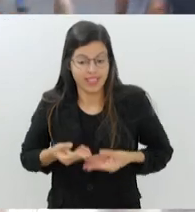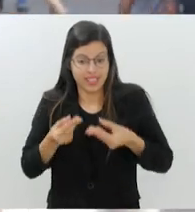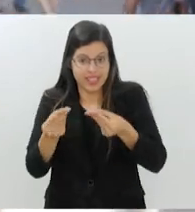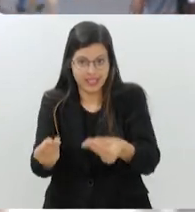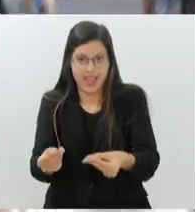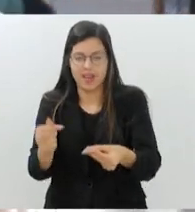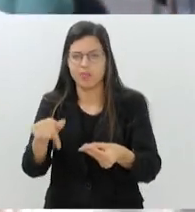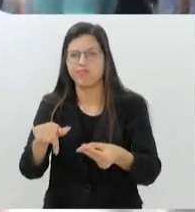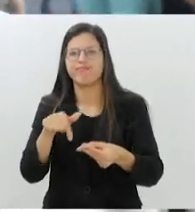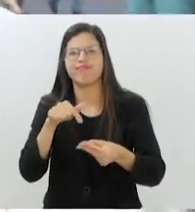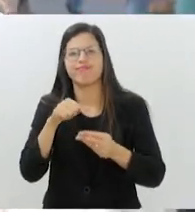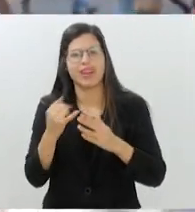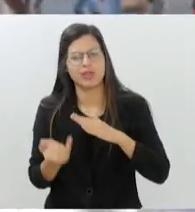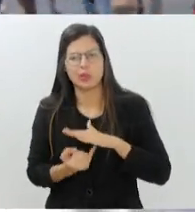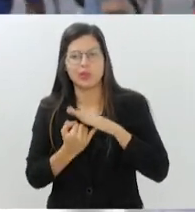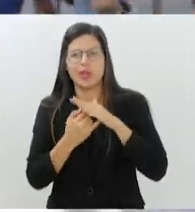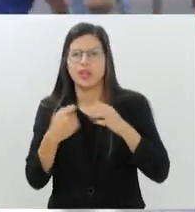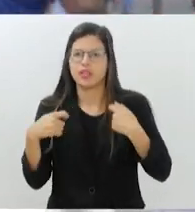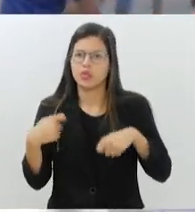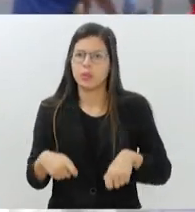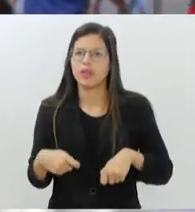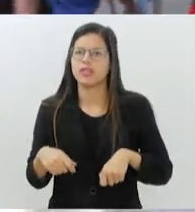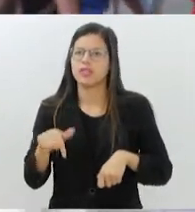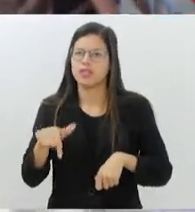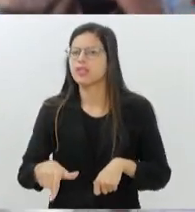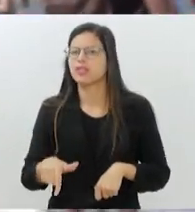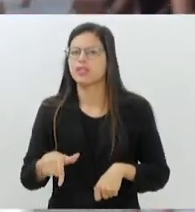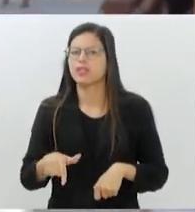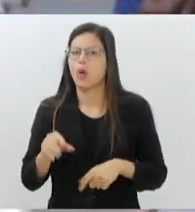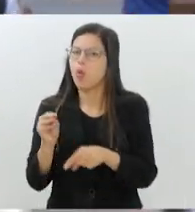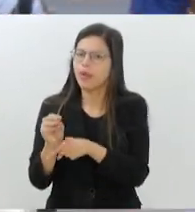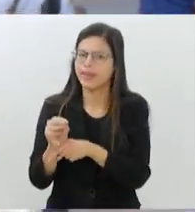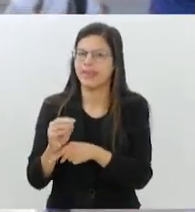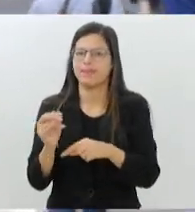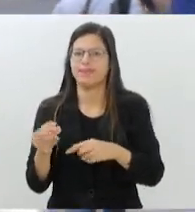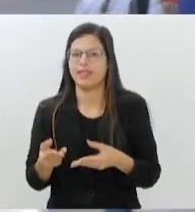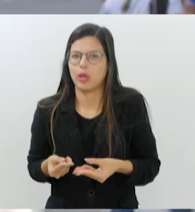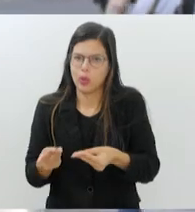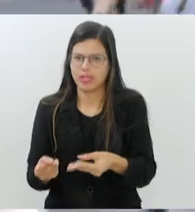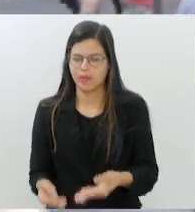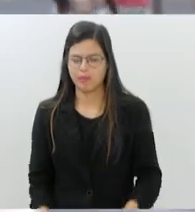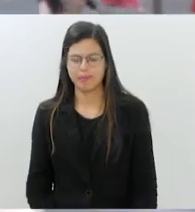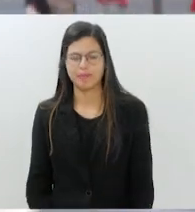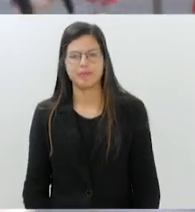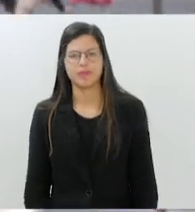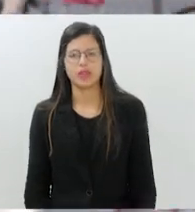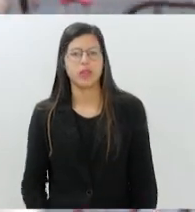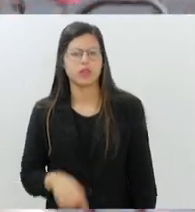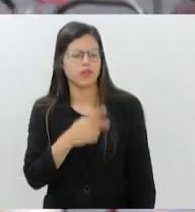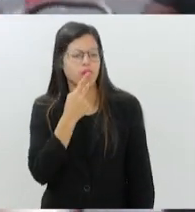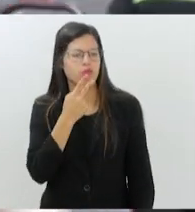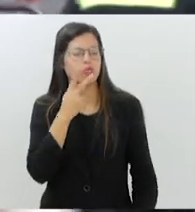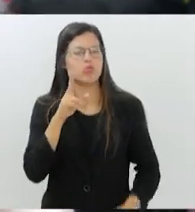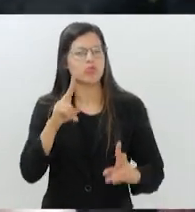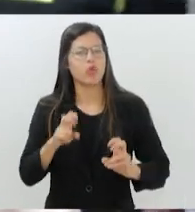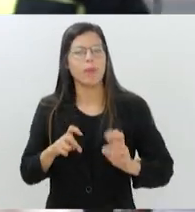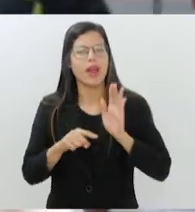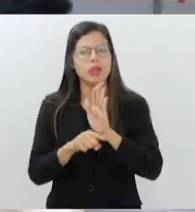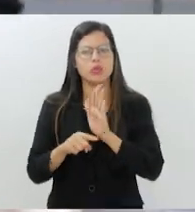honrar a cada dia essas doações que a instituição recebeu. O senhor falou também sobre a ajuda de médicos, ajuda muito desses voluntários.